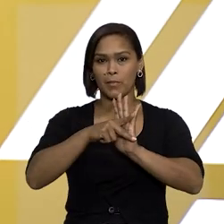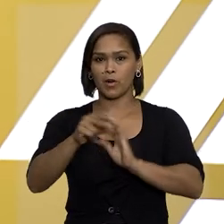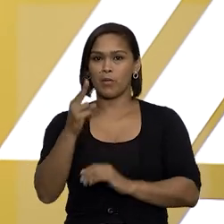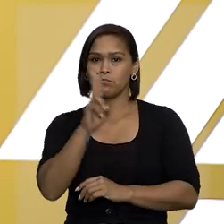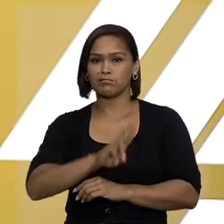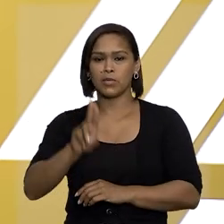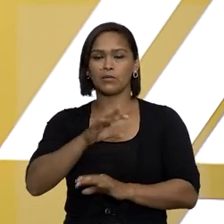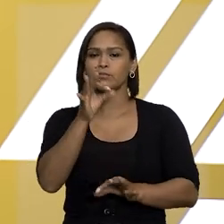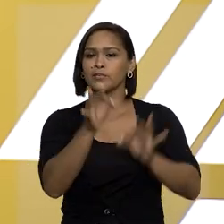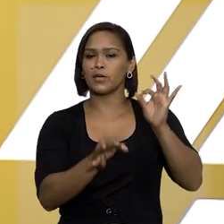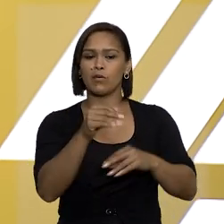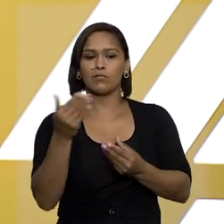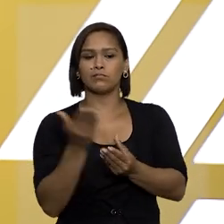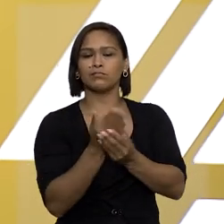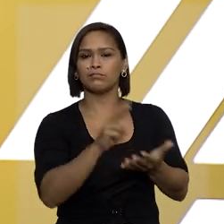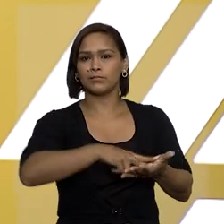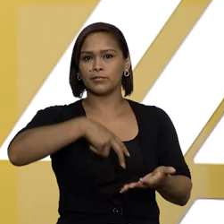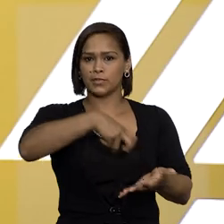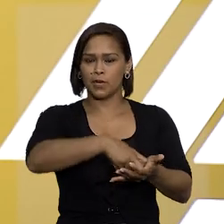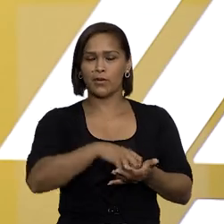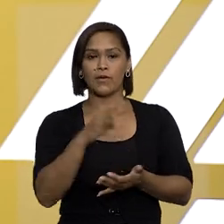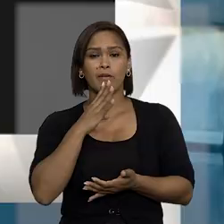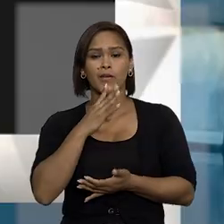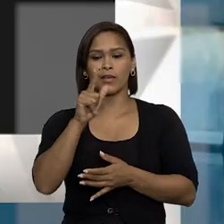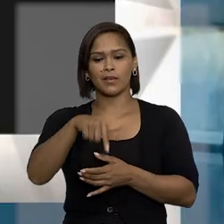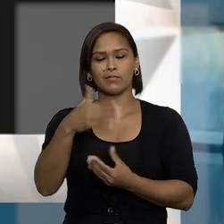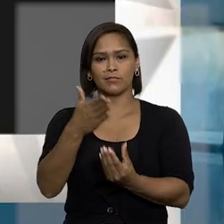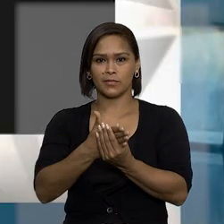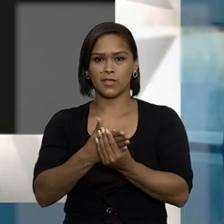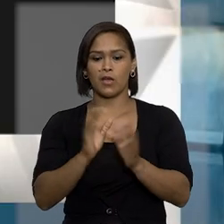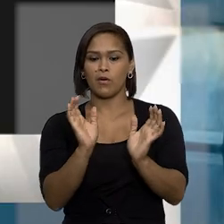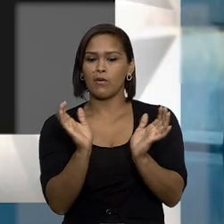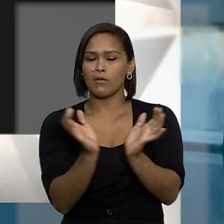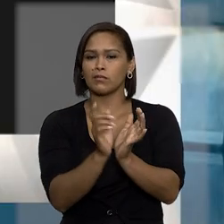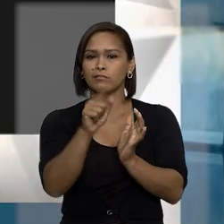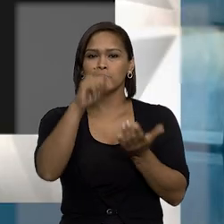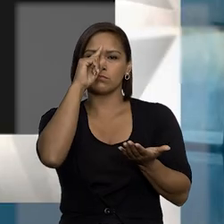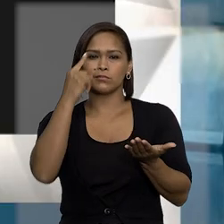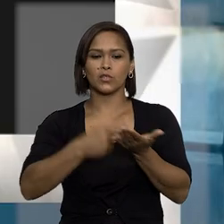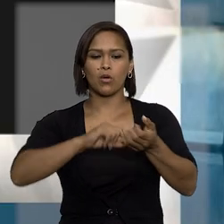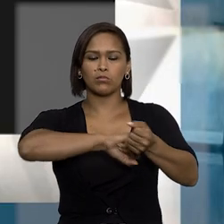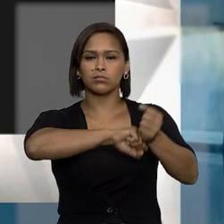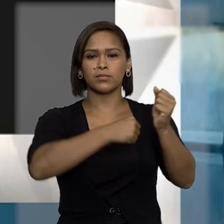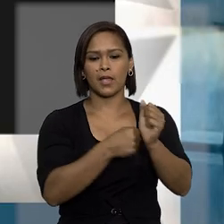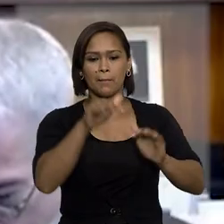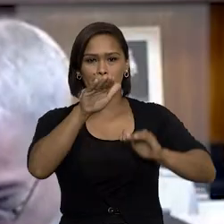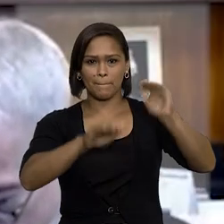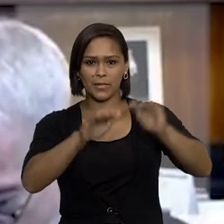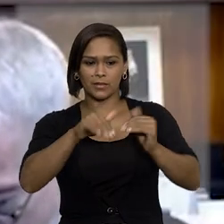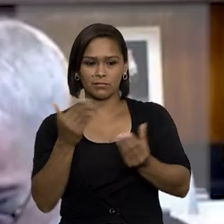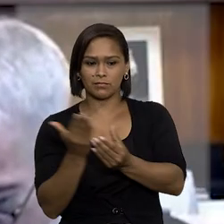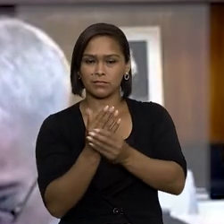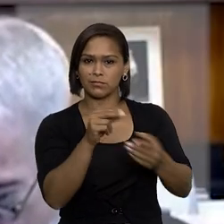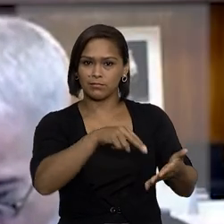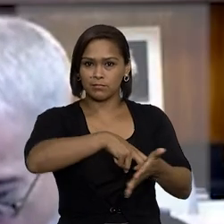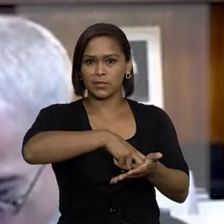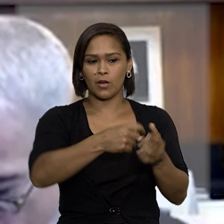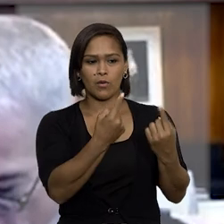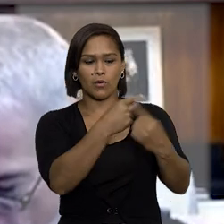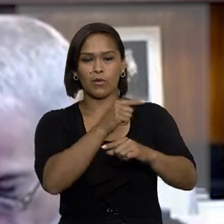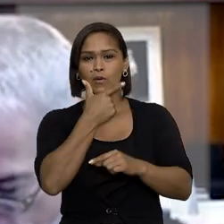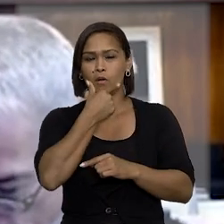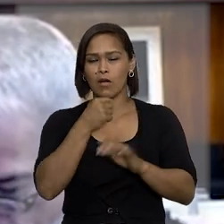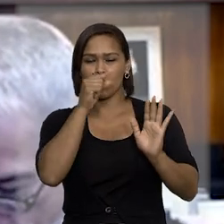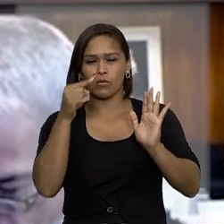não justifica a ação penal. Conheça o caso. O colegiado determinou o trancamento parcial de ação penal contra um homem